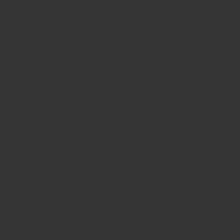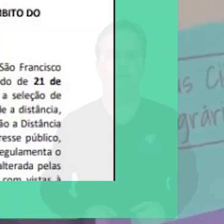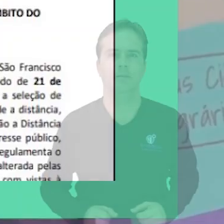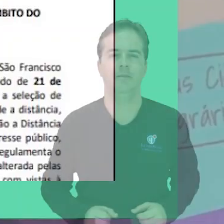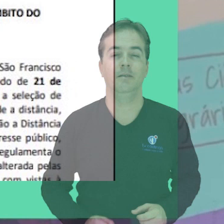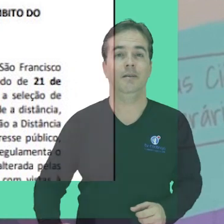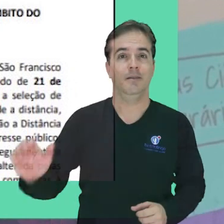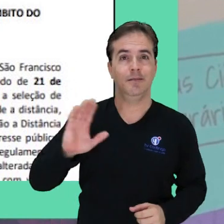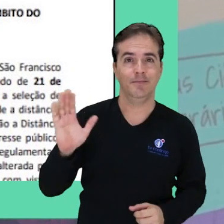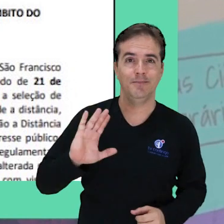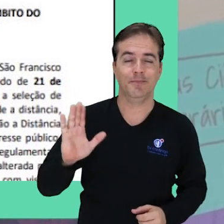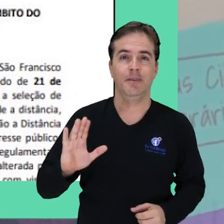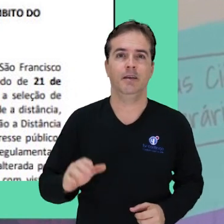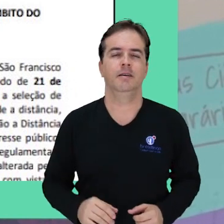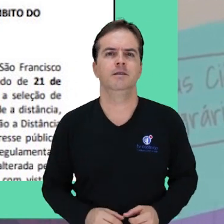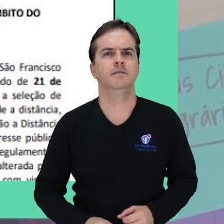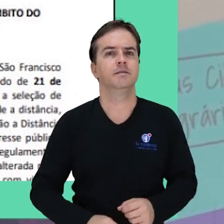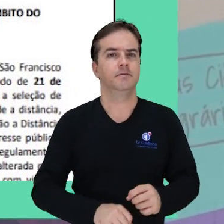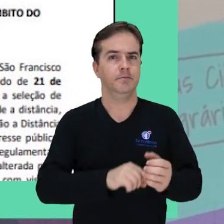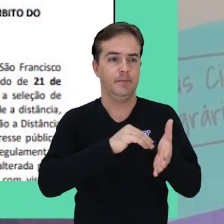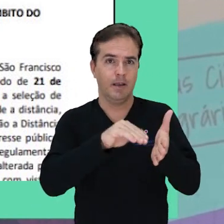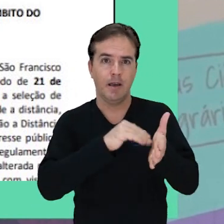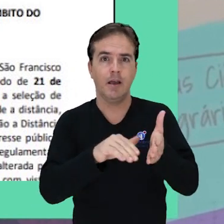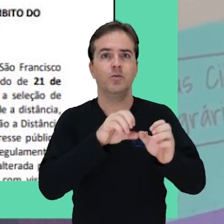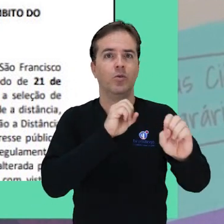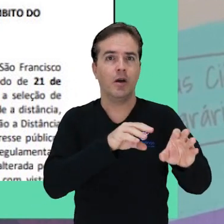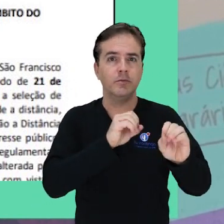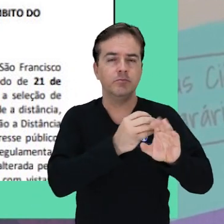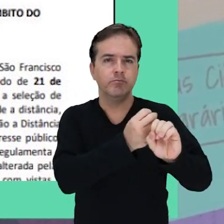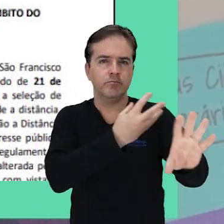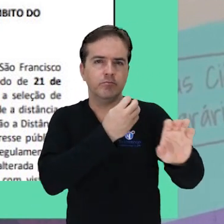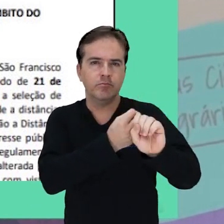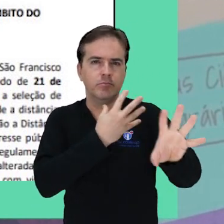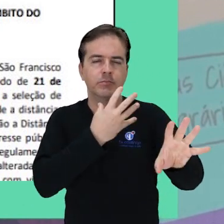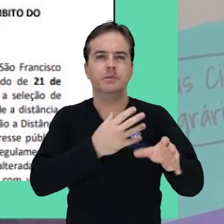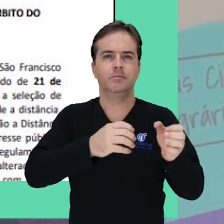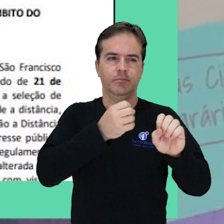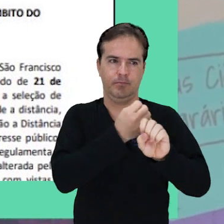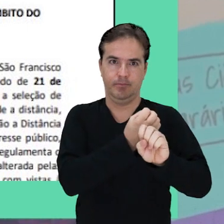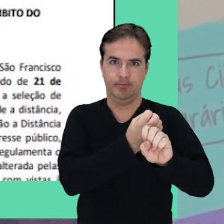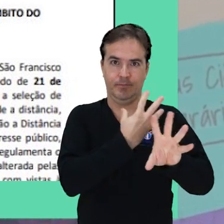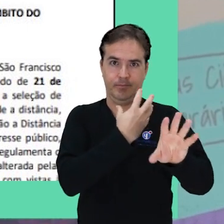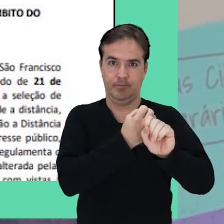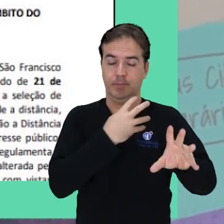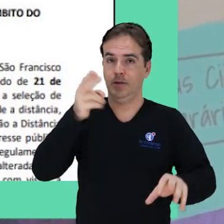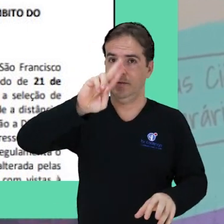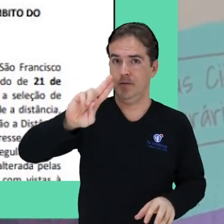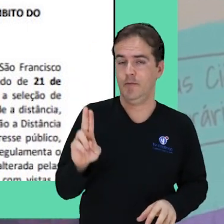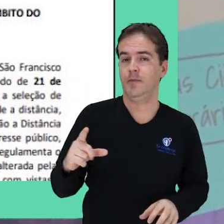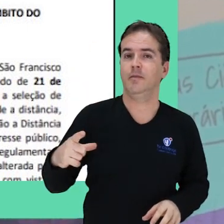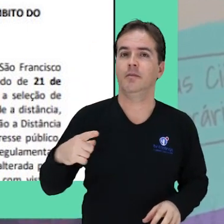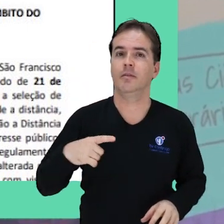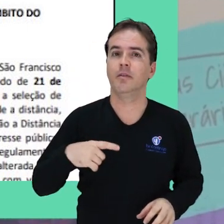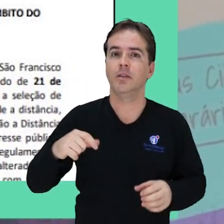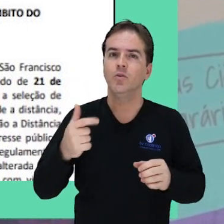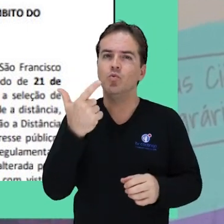Olá, a Secretaria de Educação à Distância da Univasf divulgou duas chamadas internas de seleção